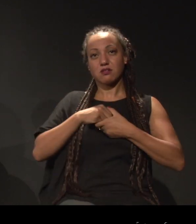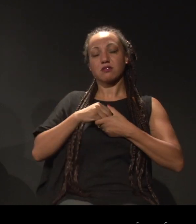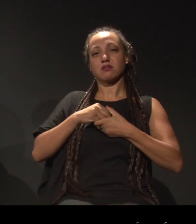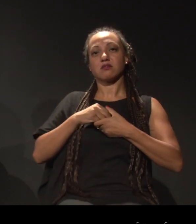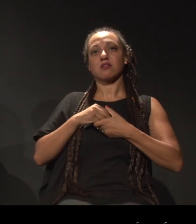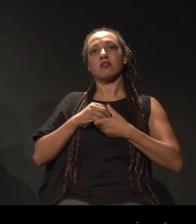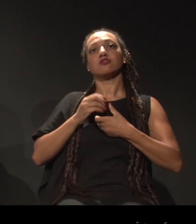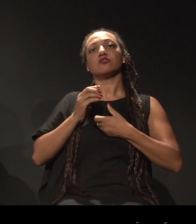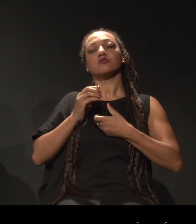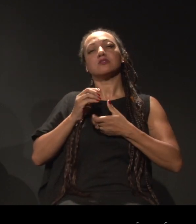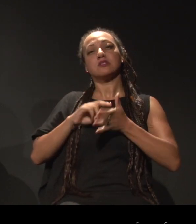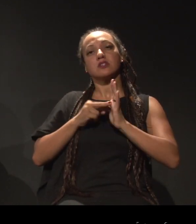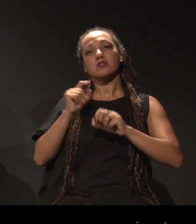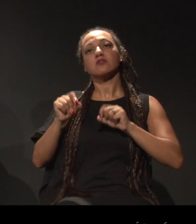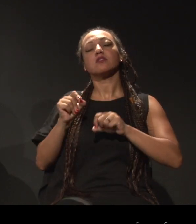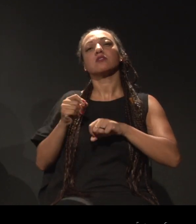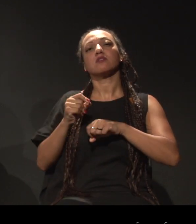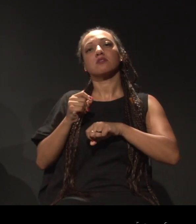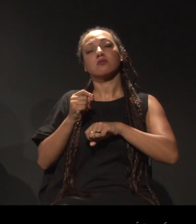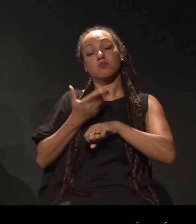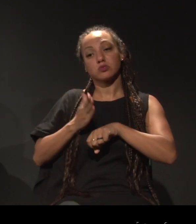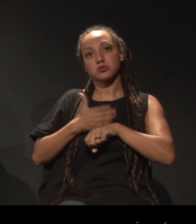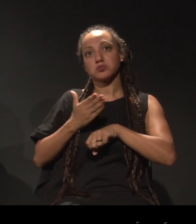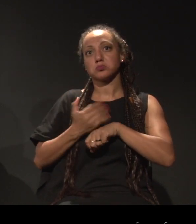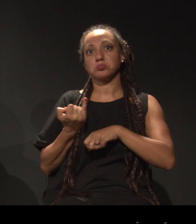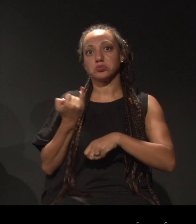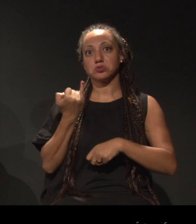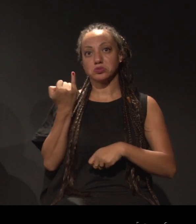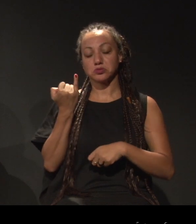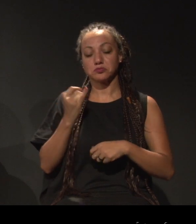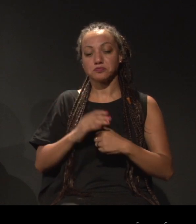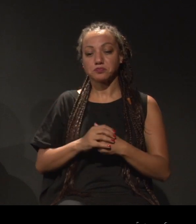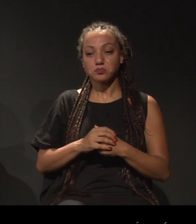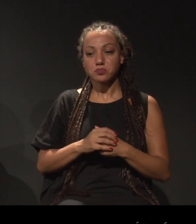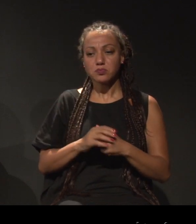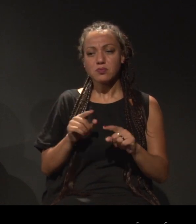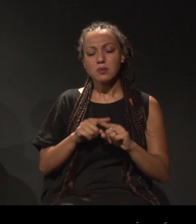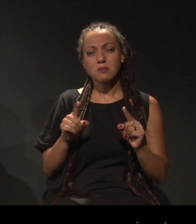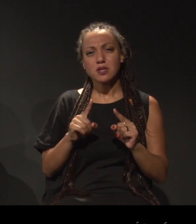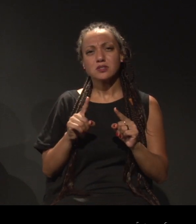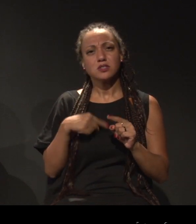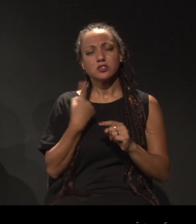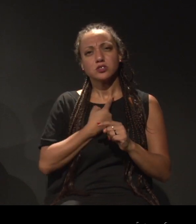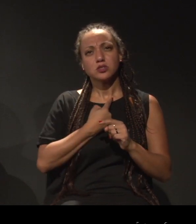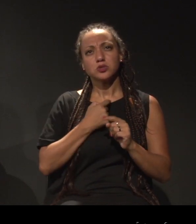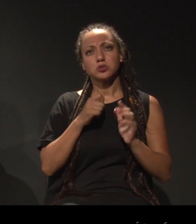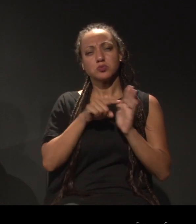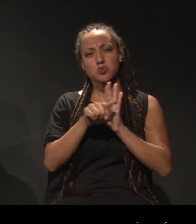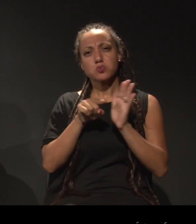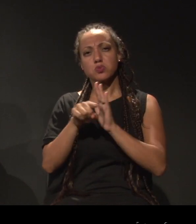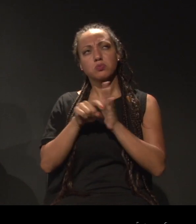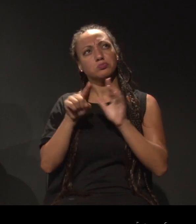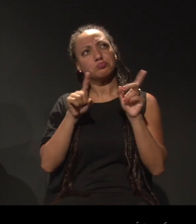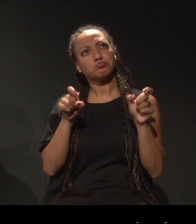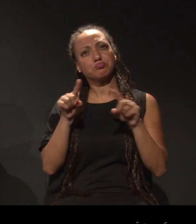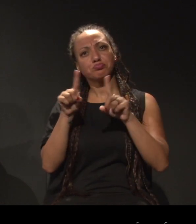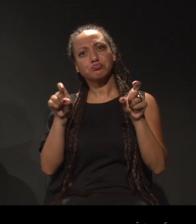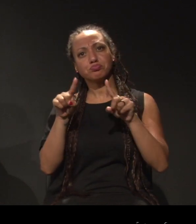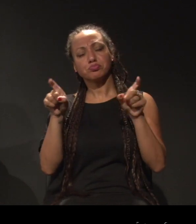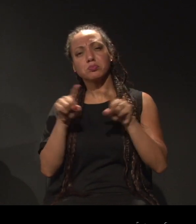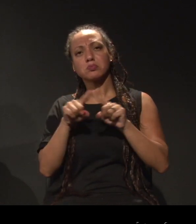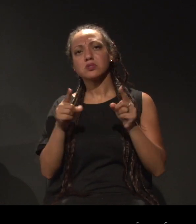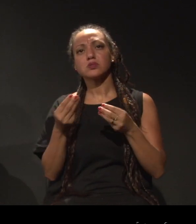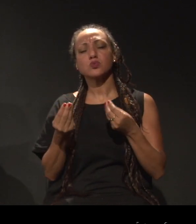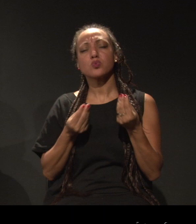como um exercício bem importante. Mas quando que esses nossos questionamentos vão ser inscritos no